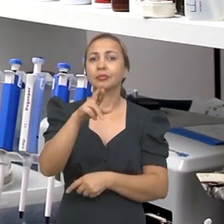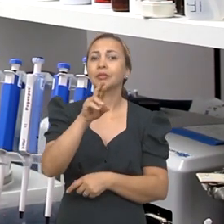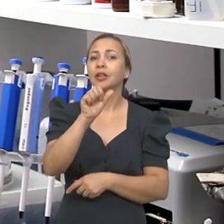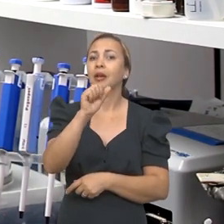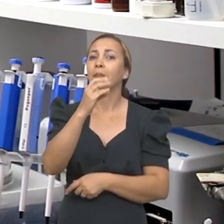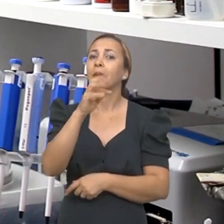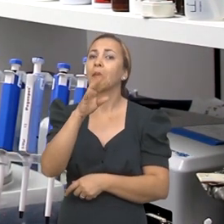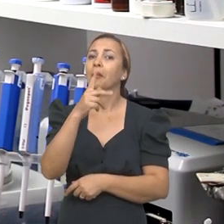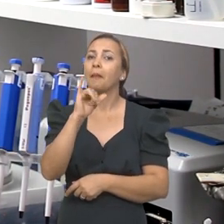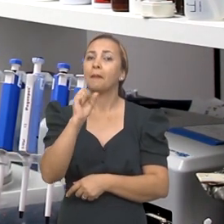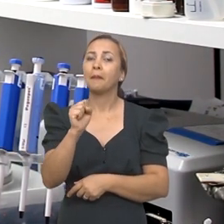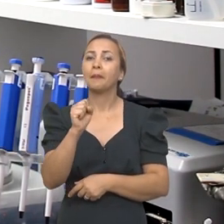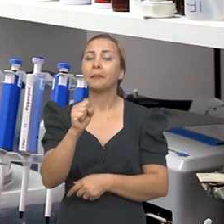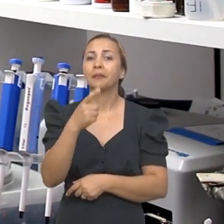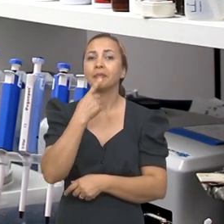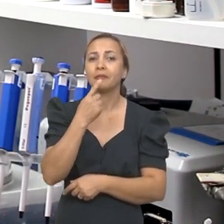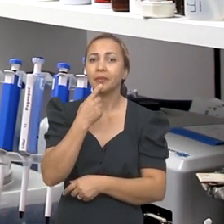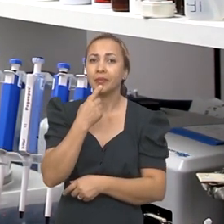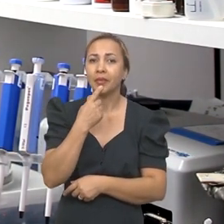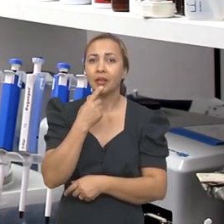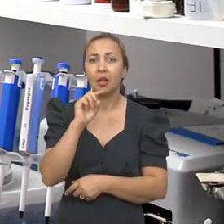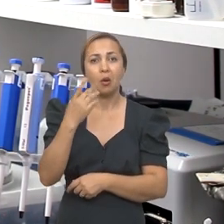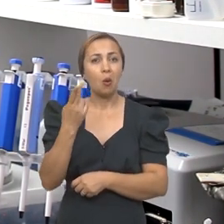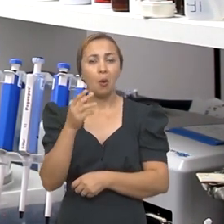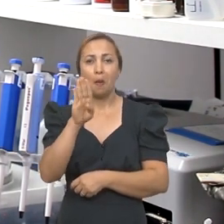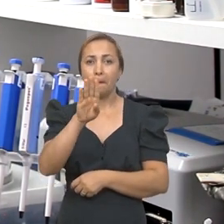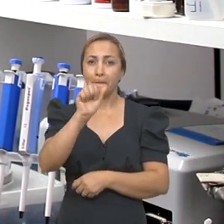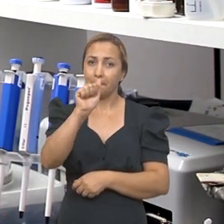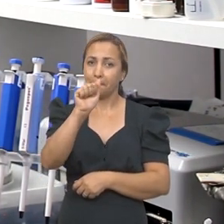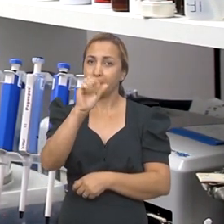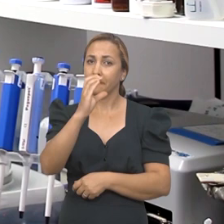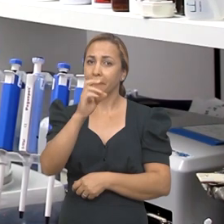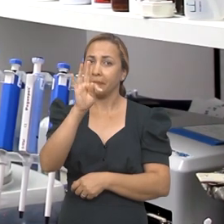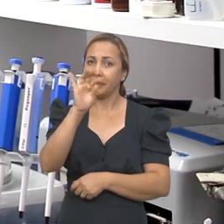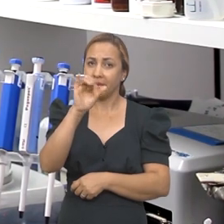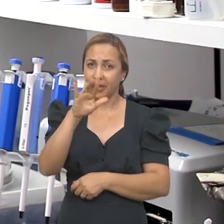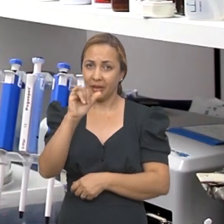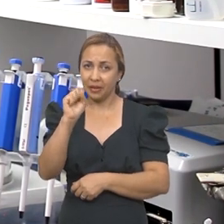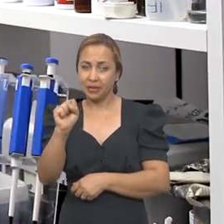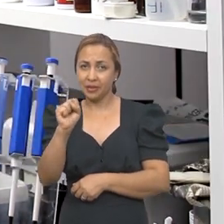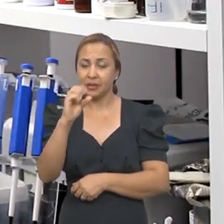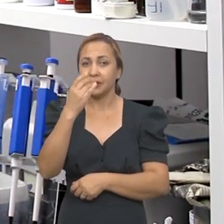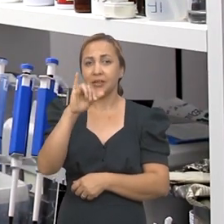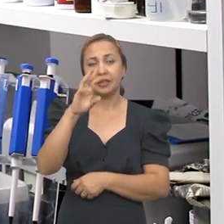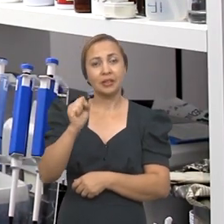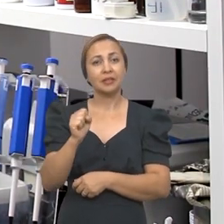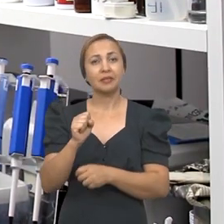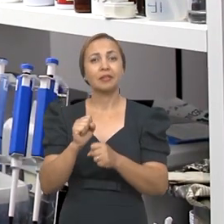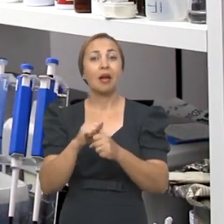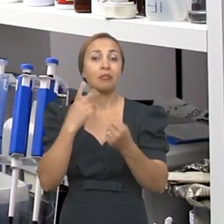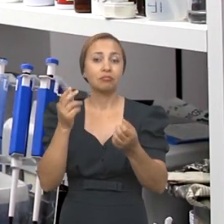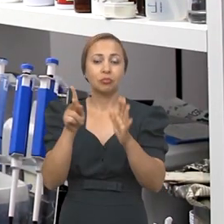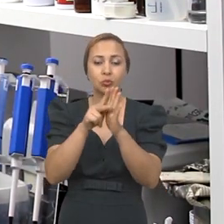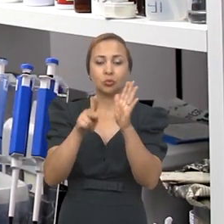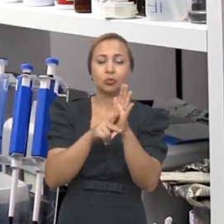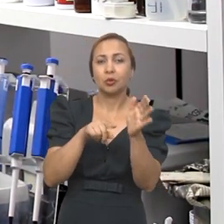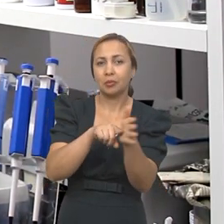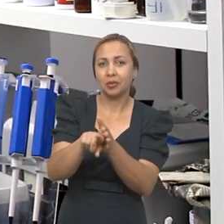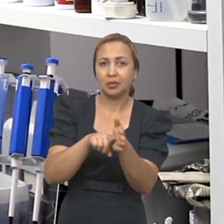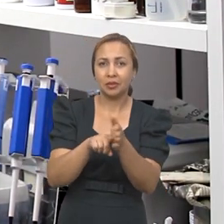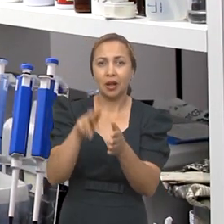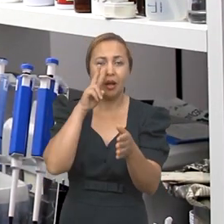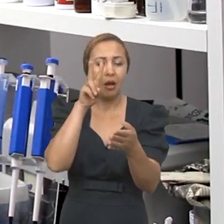funções da própolis vermelha, a função bactericida ou bacteriostática. Um dos objetivos desse